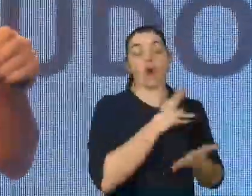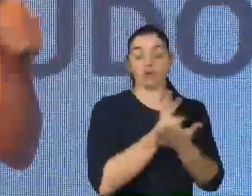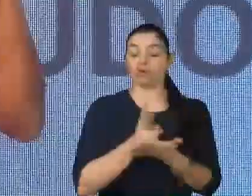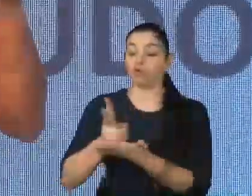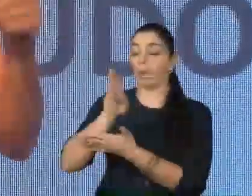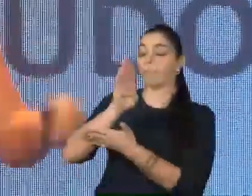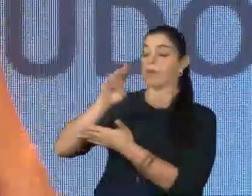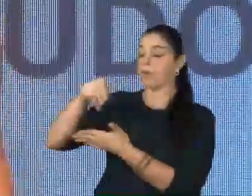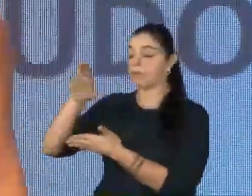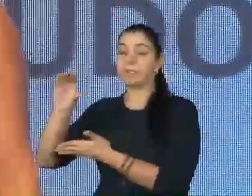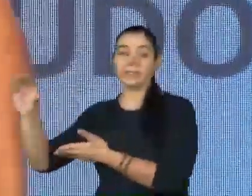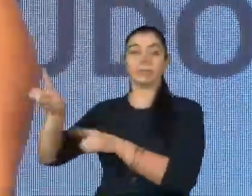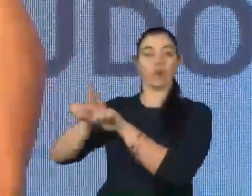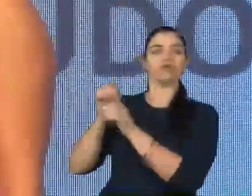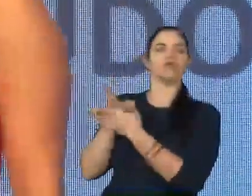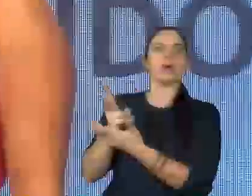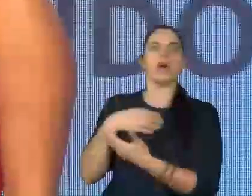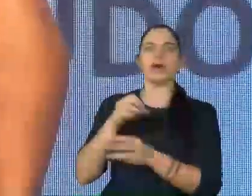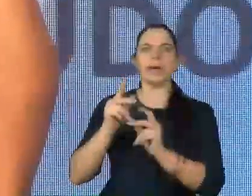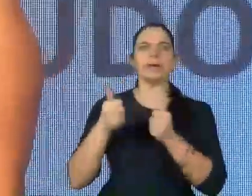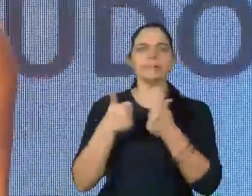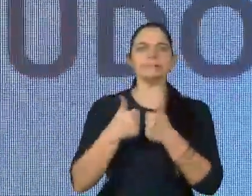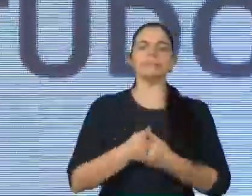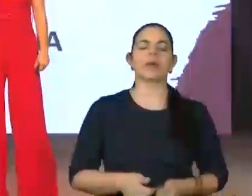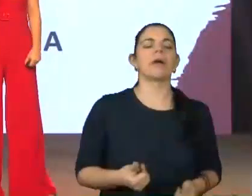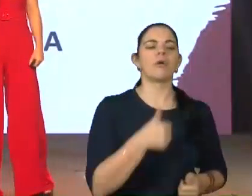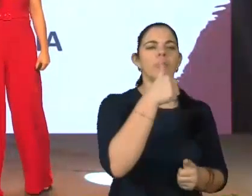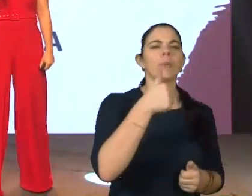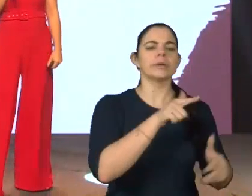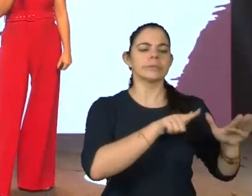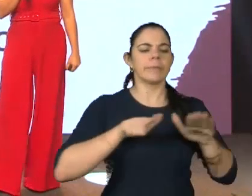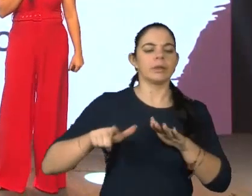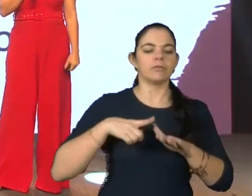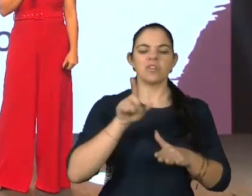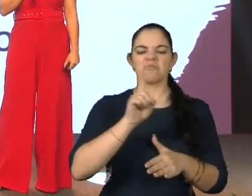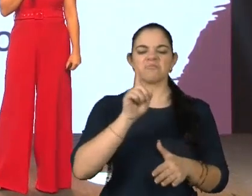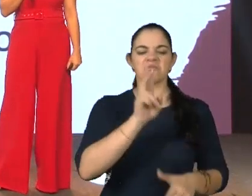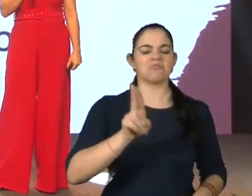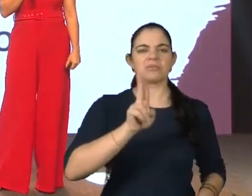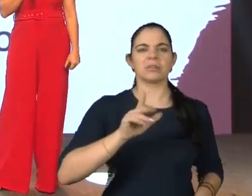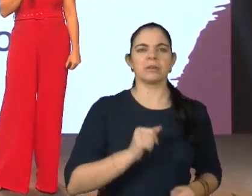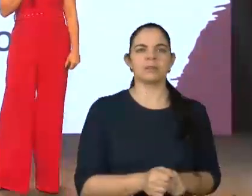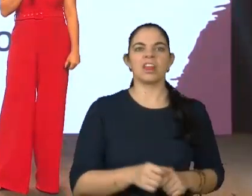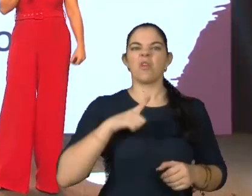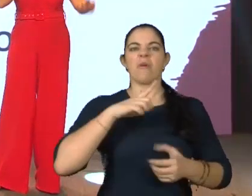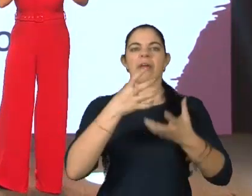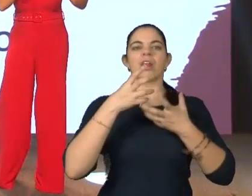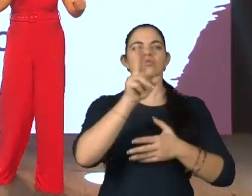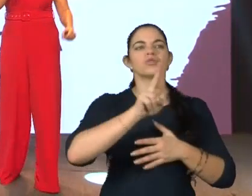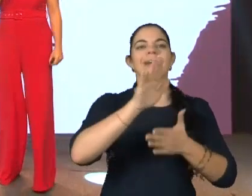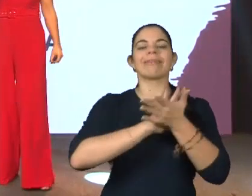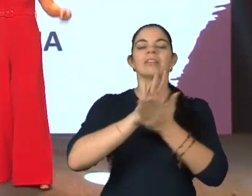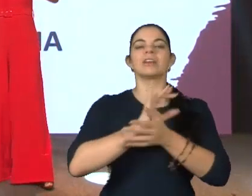Beleza, equipe? Vamos lá? Vamos. Tá bom. Bom, nessa primeira semana, eu não vou usar PowerPoint, não. Eu quero usar nada. Eu vou